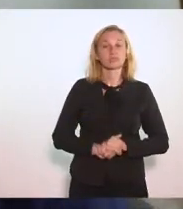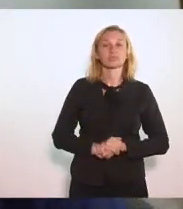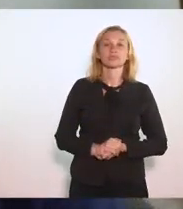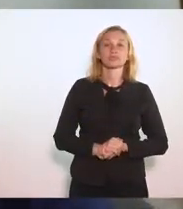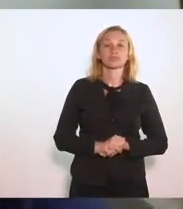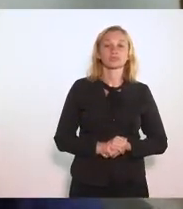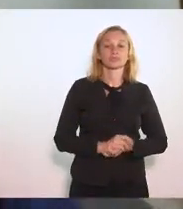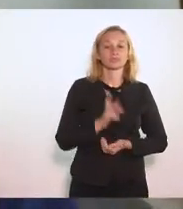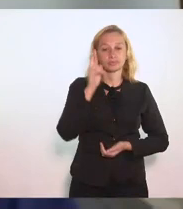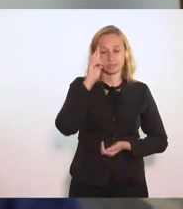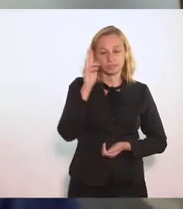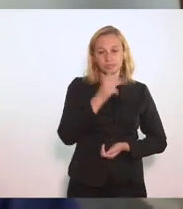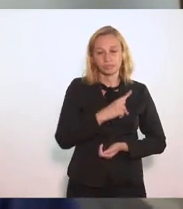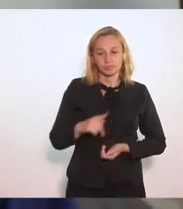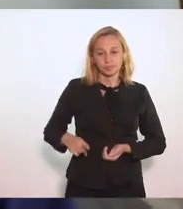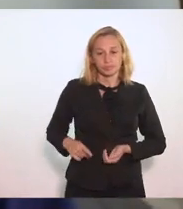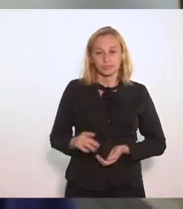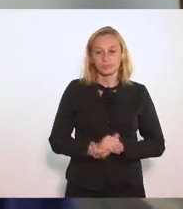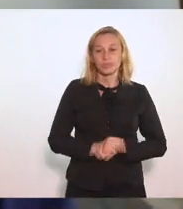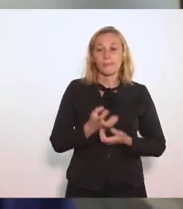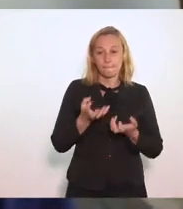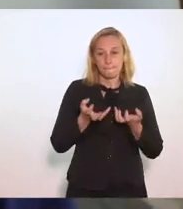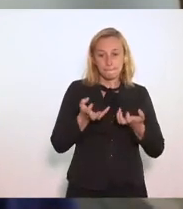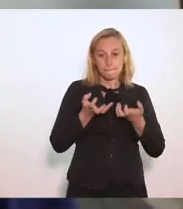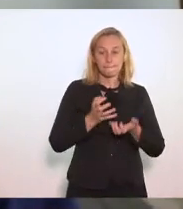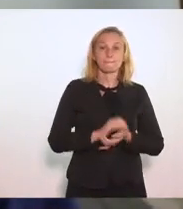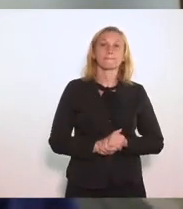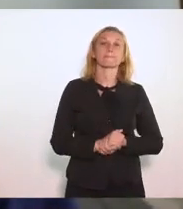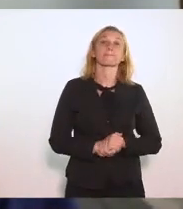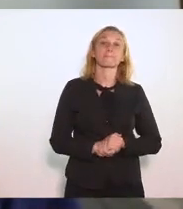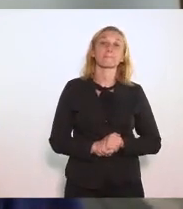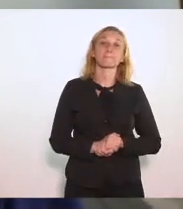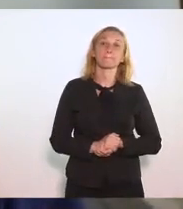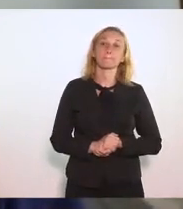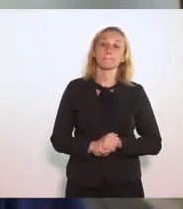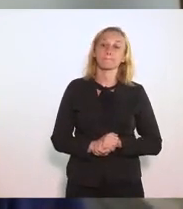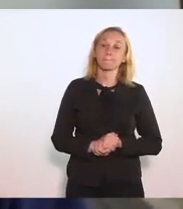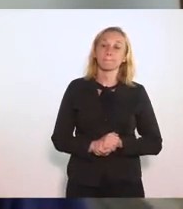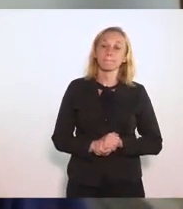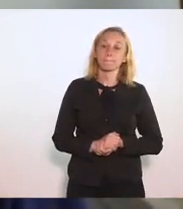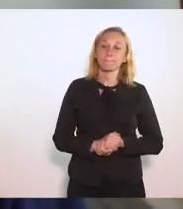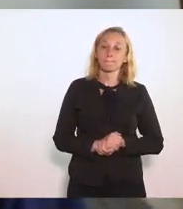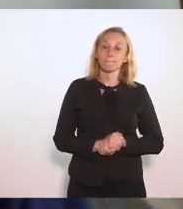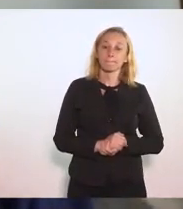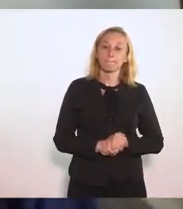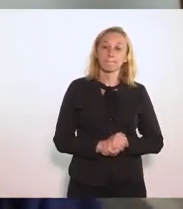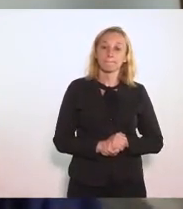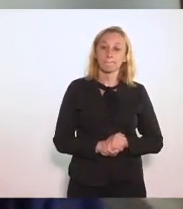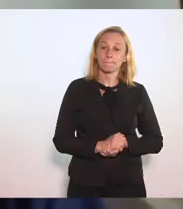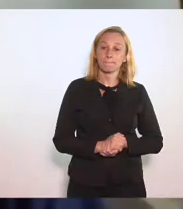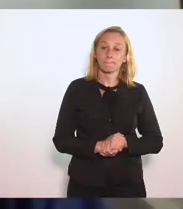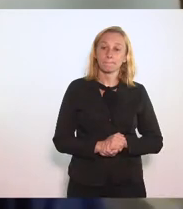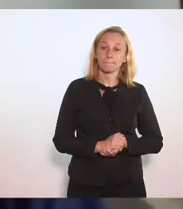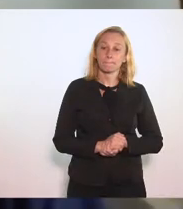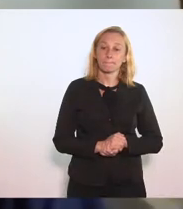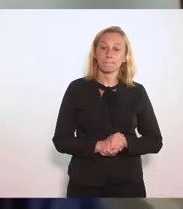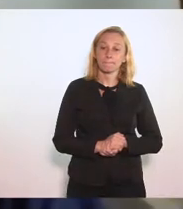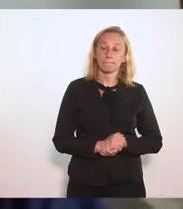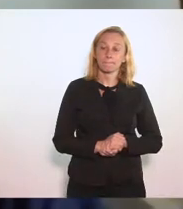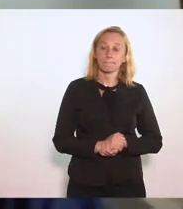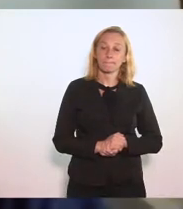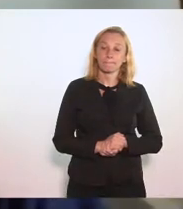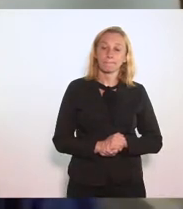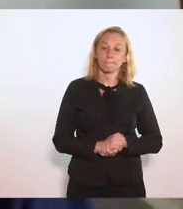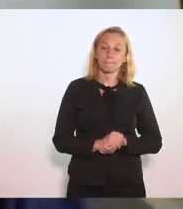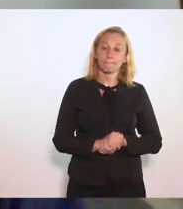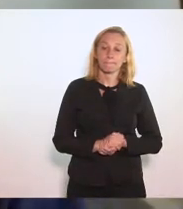Senhora presidente Eu queria Apenas Que vossa excelência Me concedesse